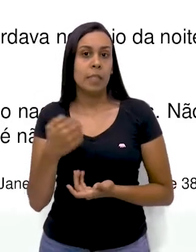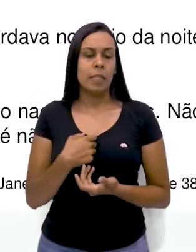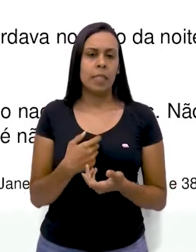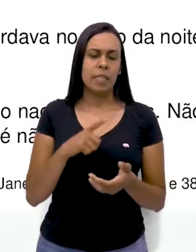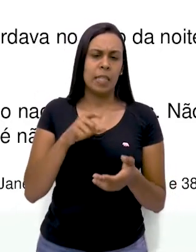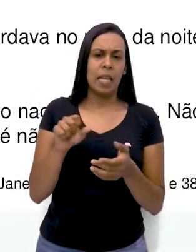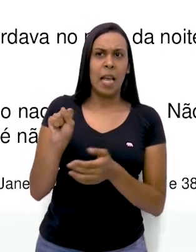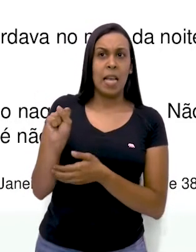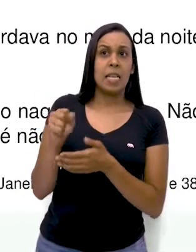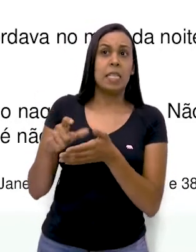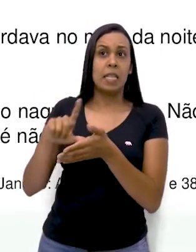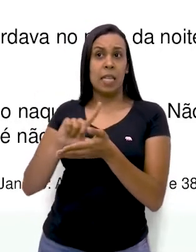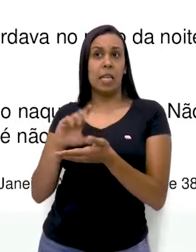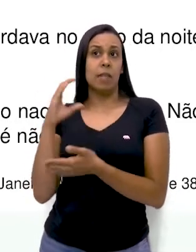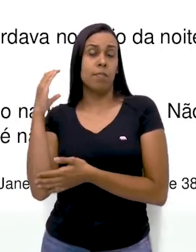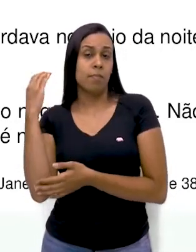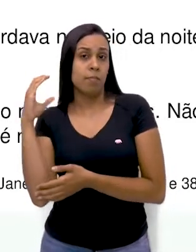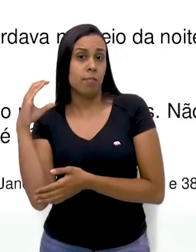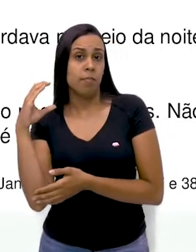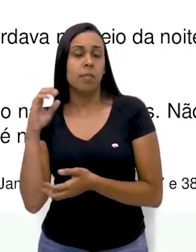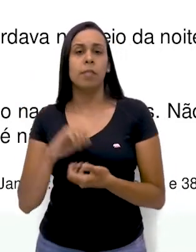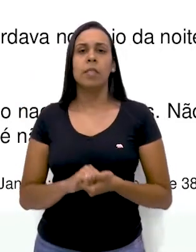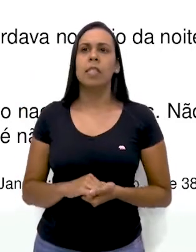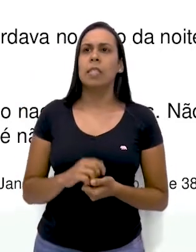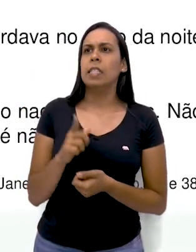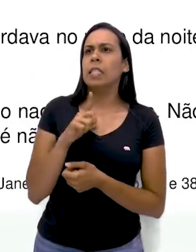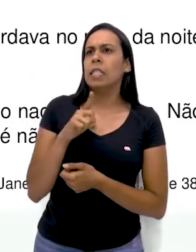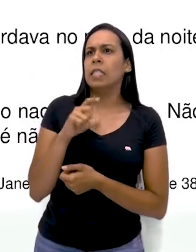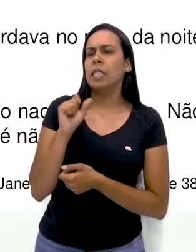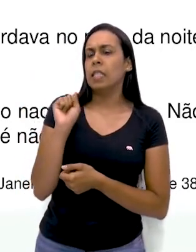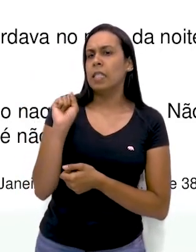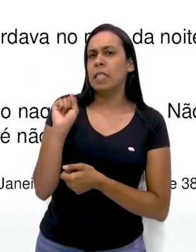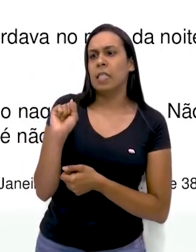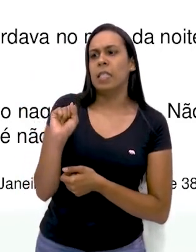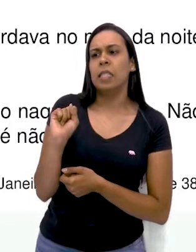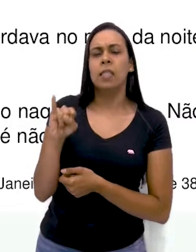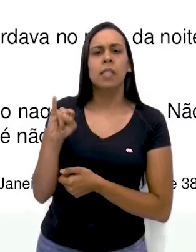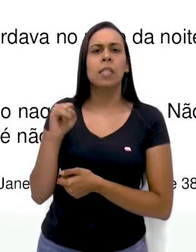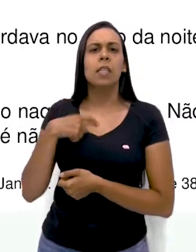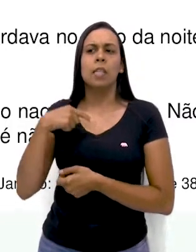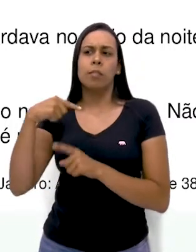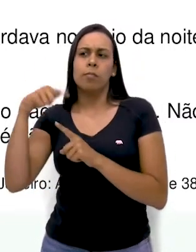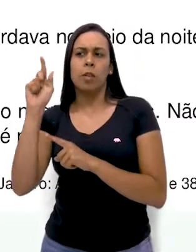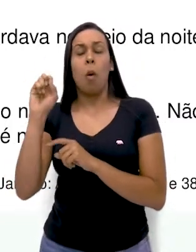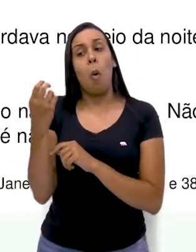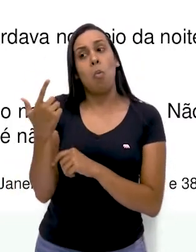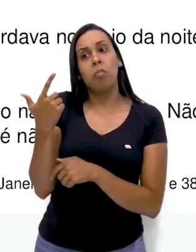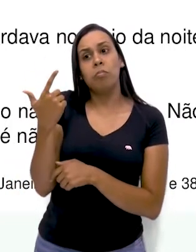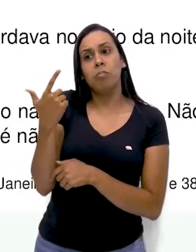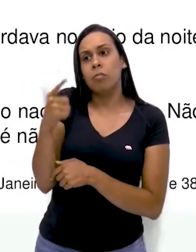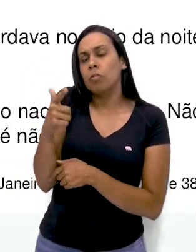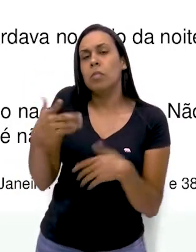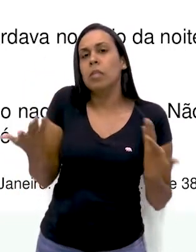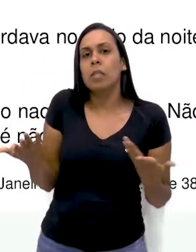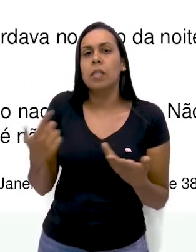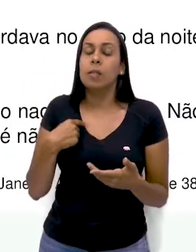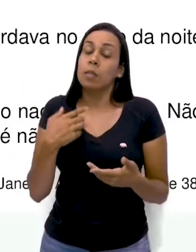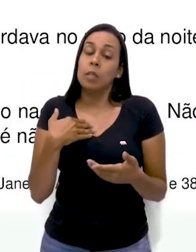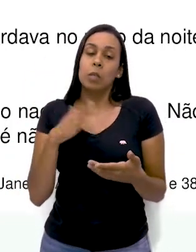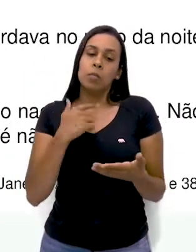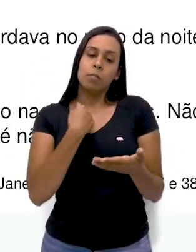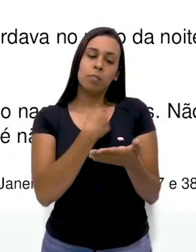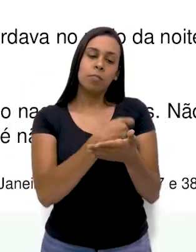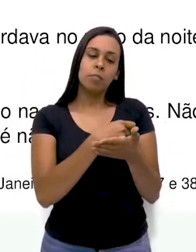antes do C cedilha, se ali tinha um acento ou não. Mas eu tinha que escrever.